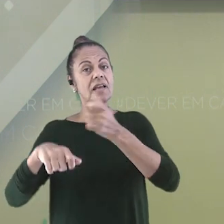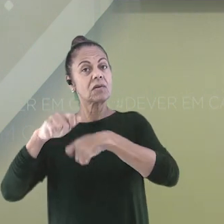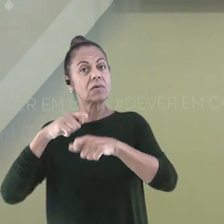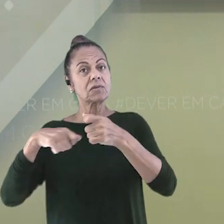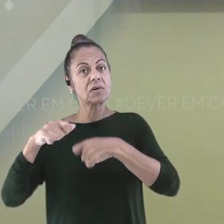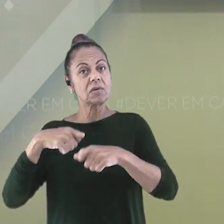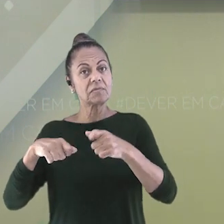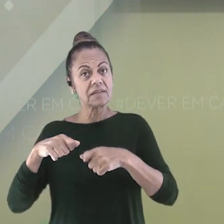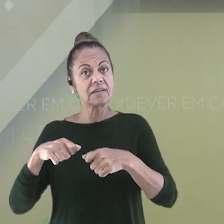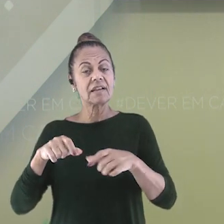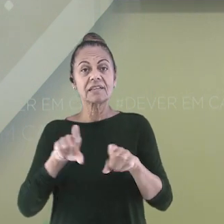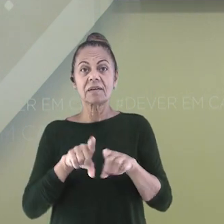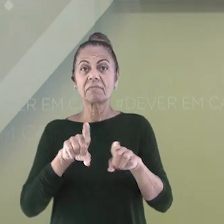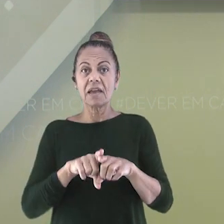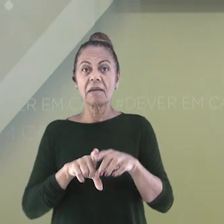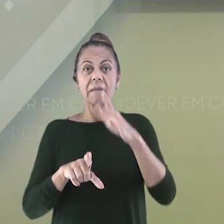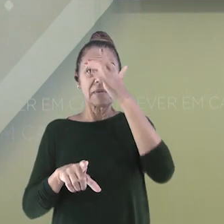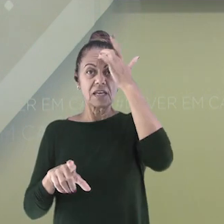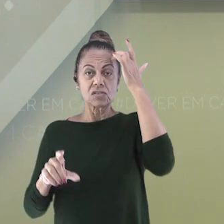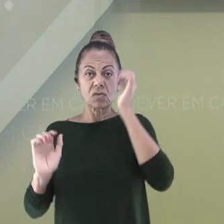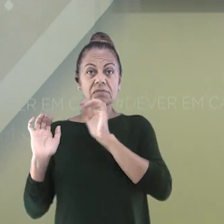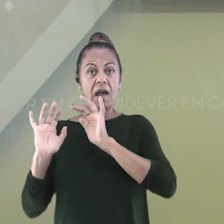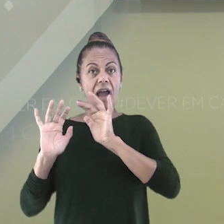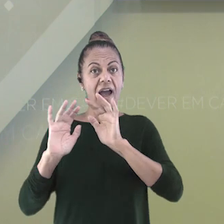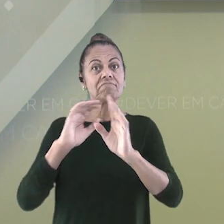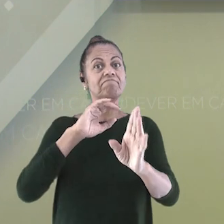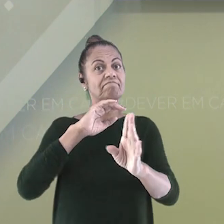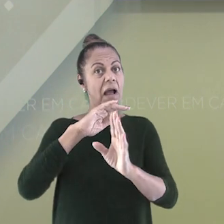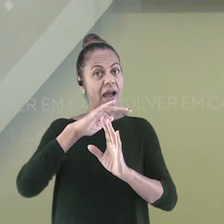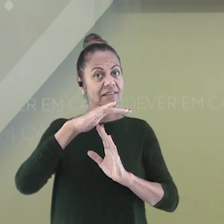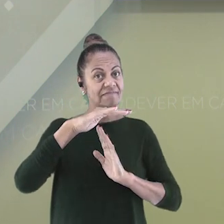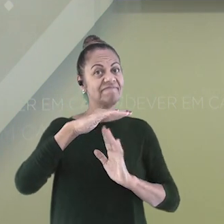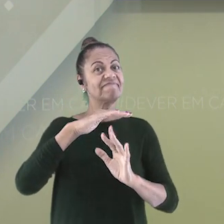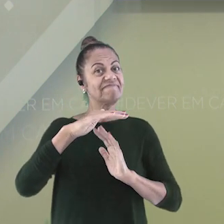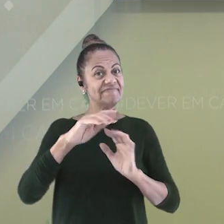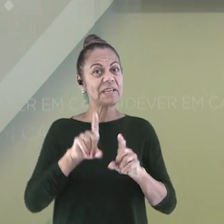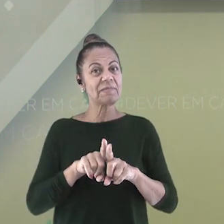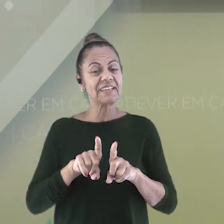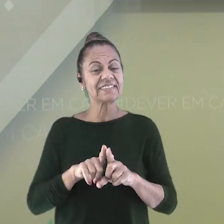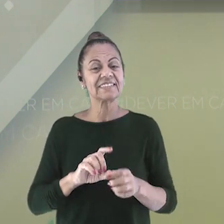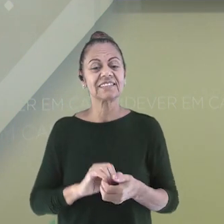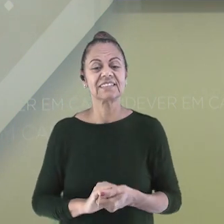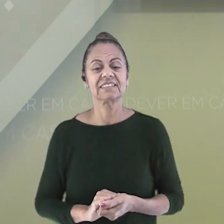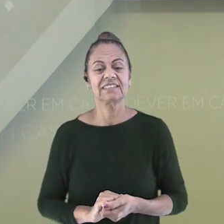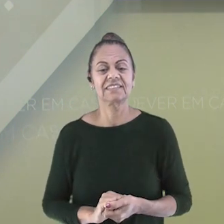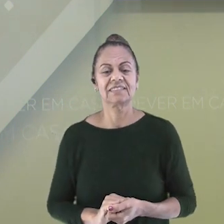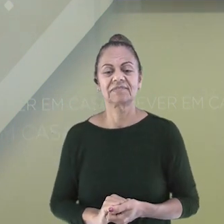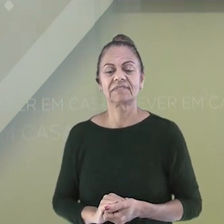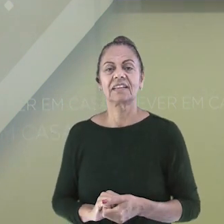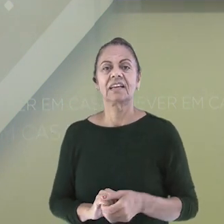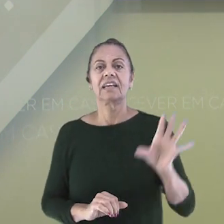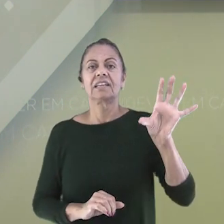atração de migrantes. Vamos aproveitar que acabamos de ver cada uma dessas regiões e fazer um